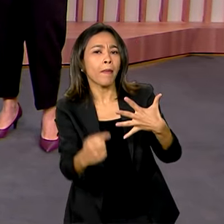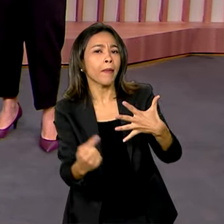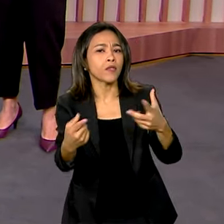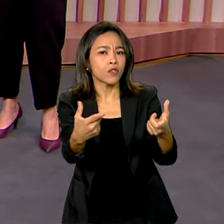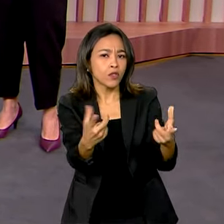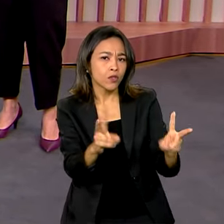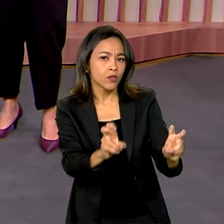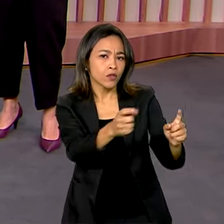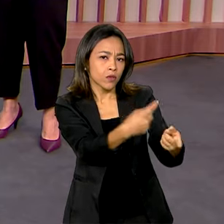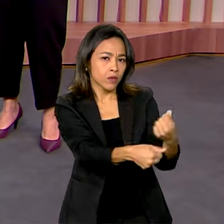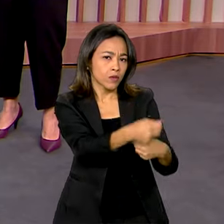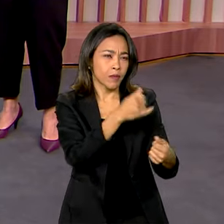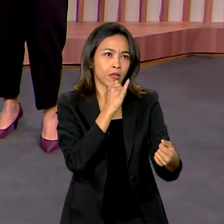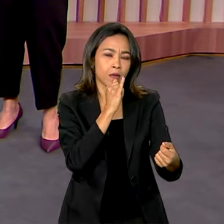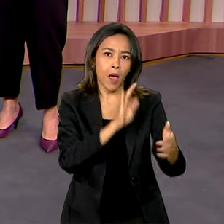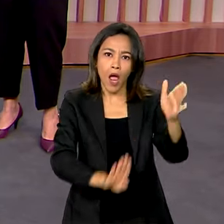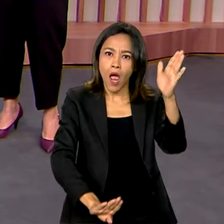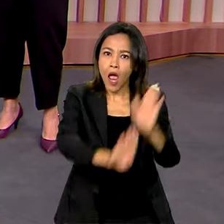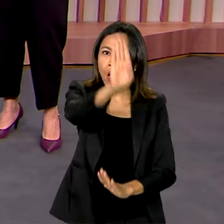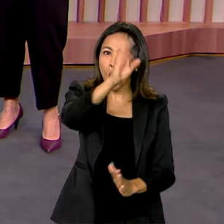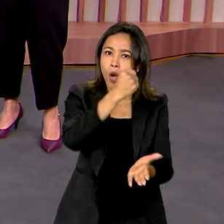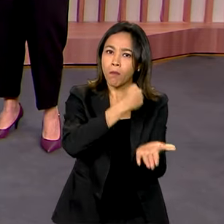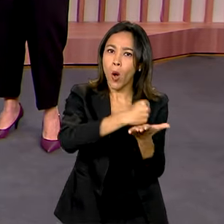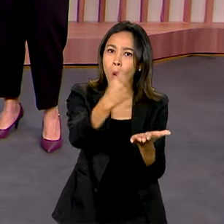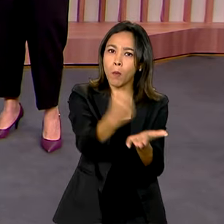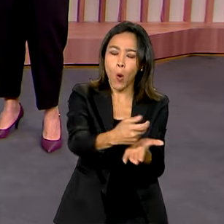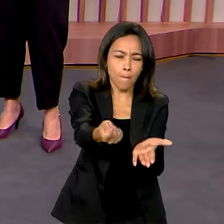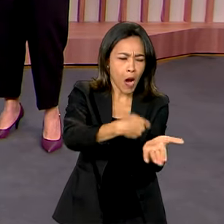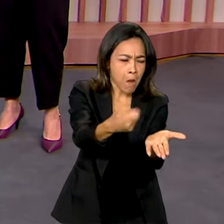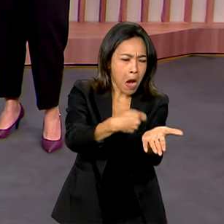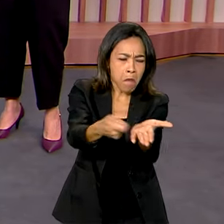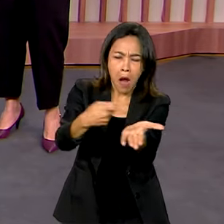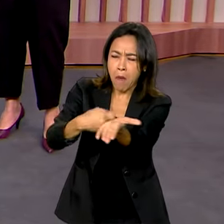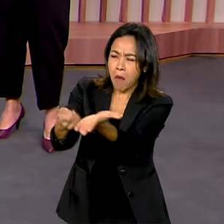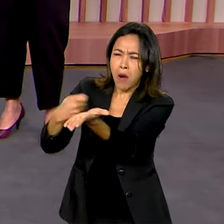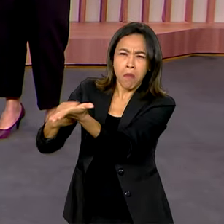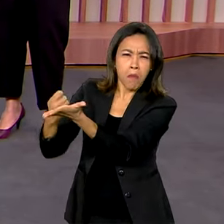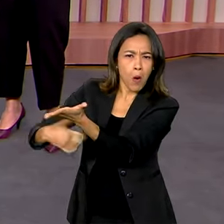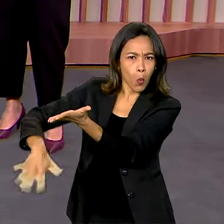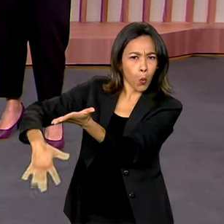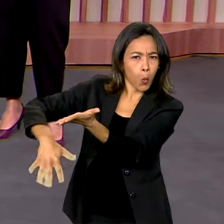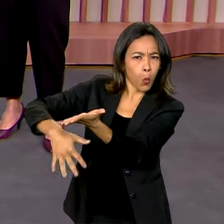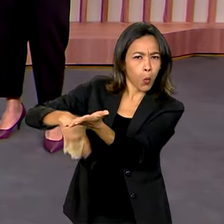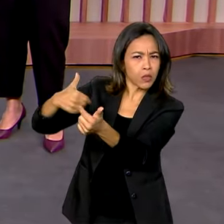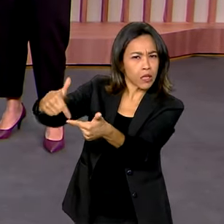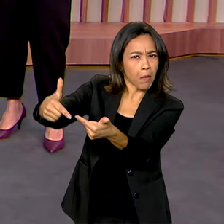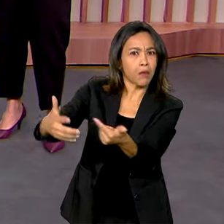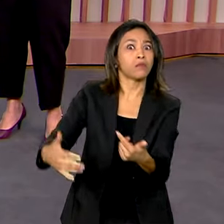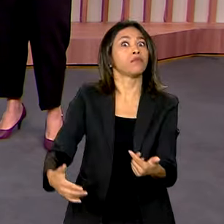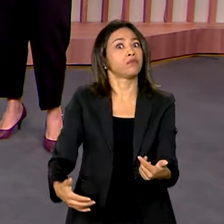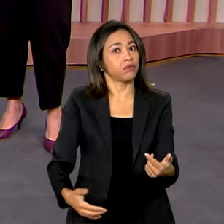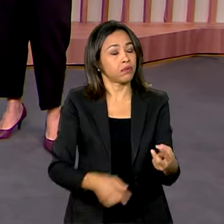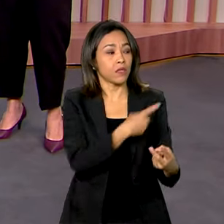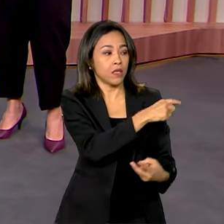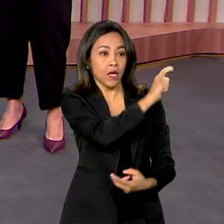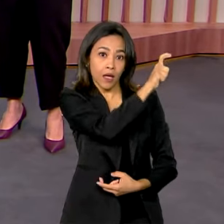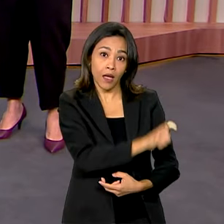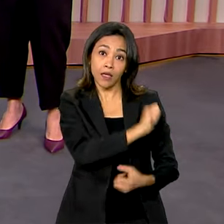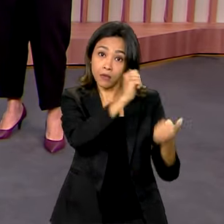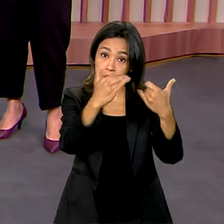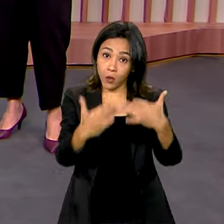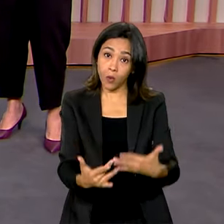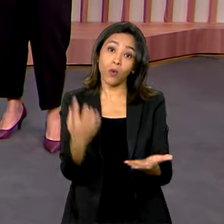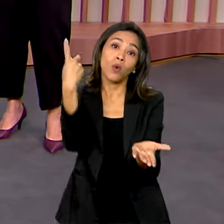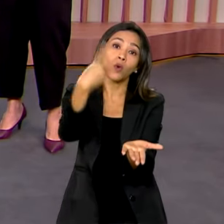o recorde em carteiras assinadas, né? Empregos com carteiras assinadas, a ministra também reafirmou o compromisso do